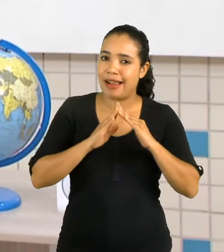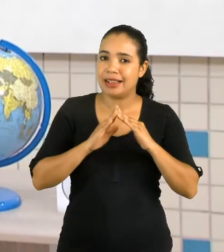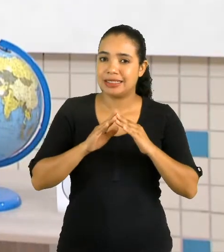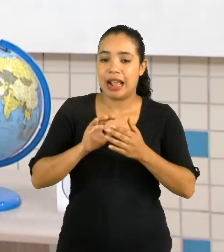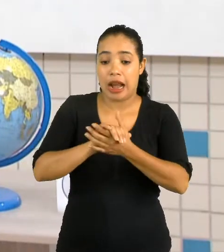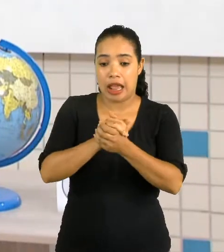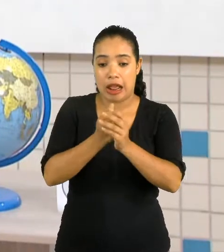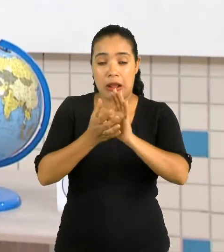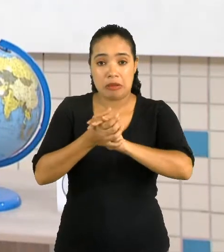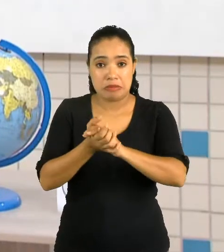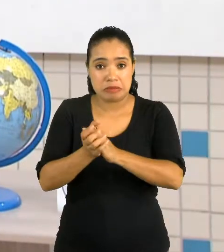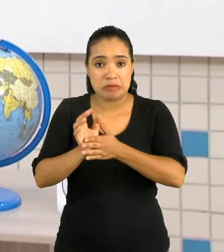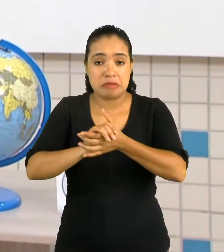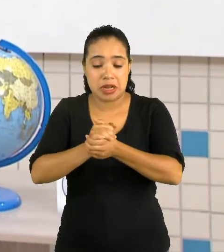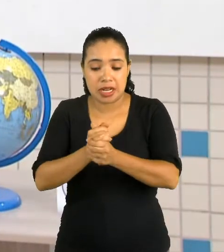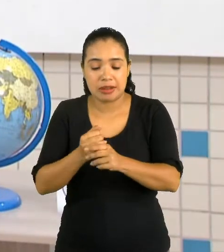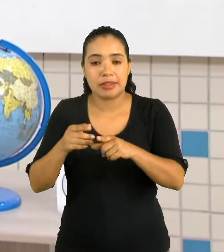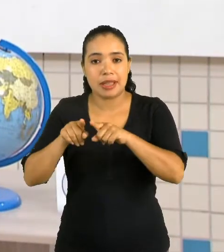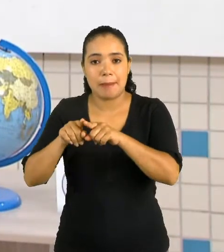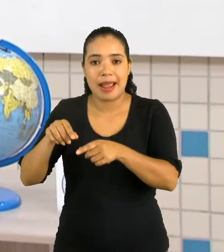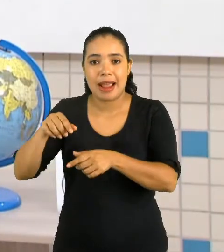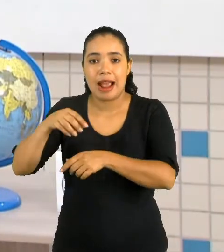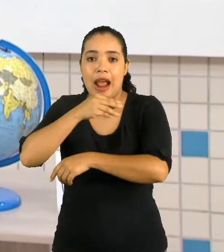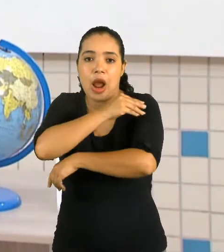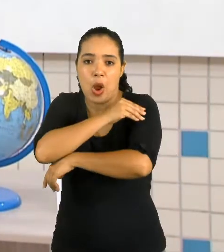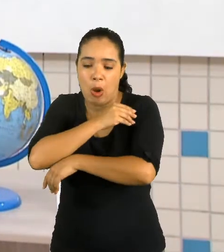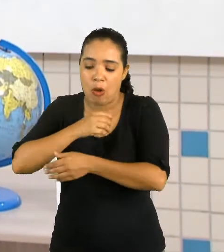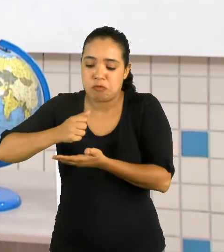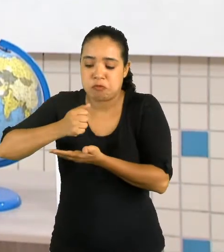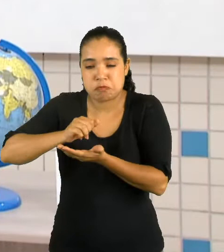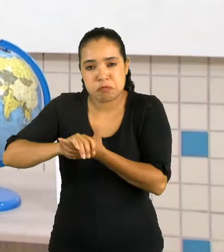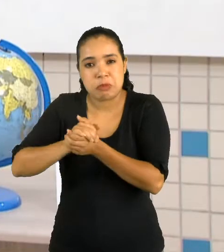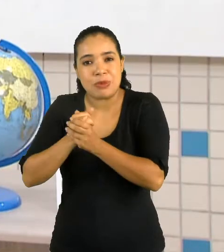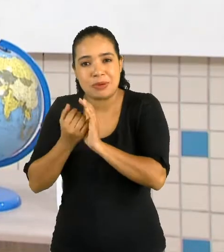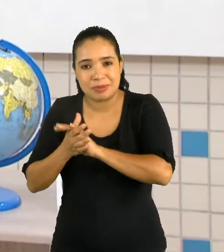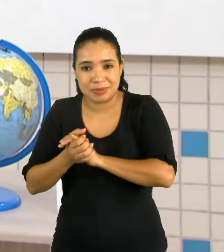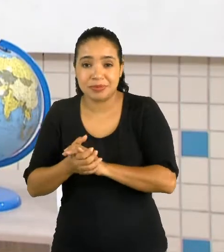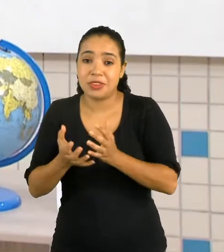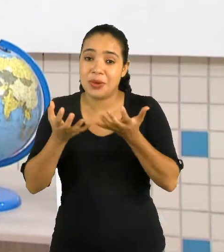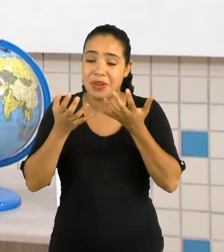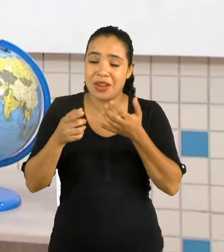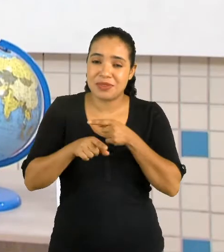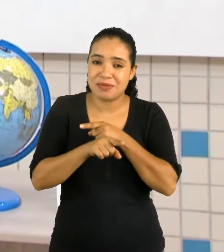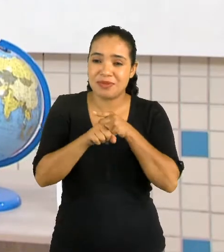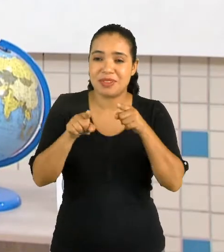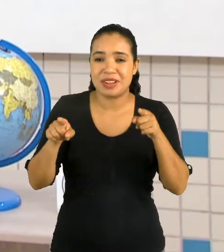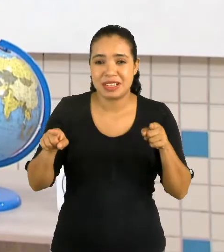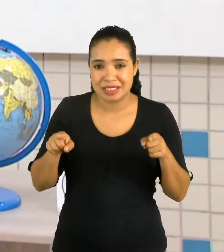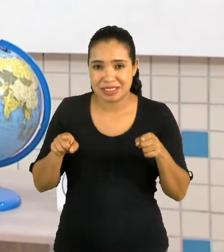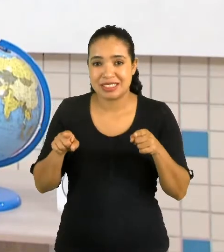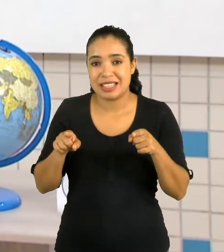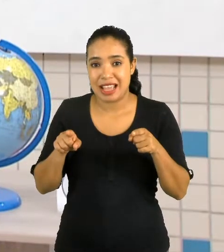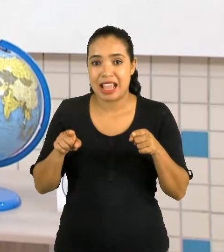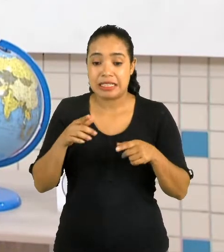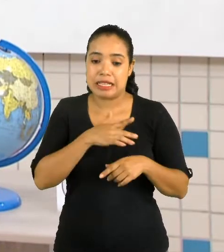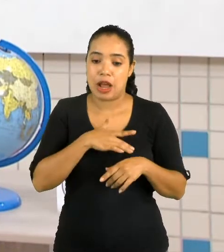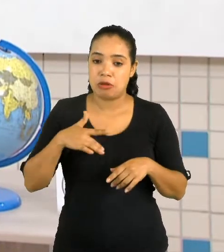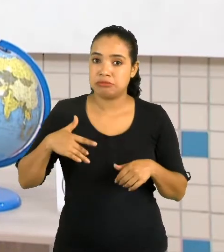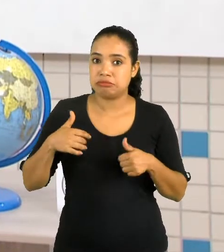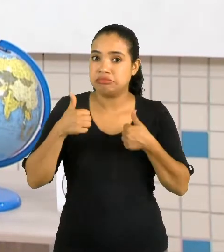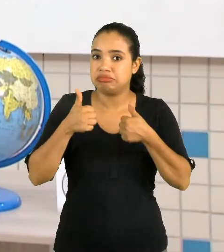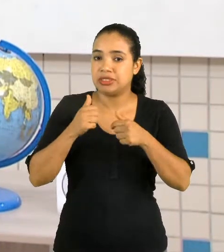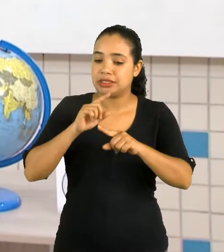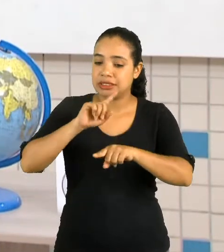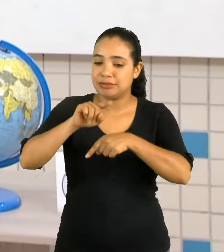passando álcool em gel. Quero ver todos vocês muito bem para quando voltarmos às nossas aulas